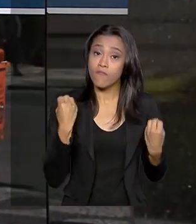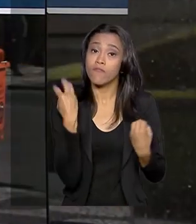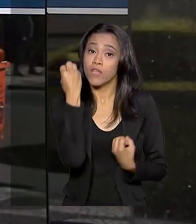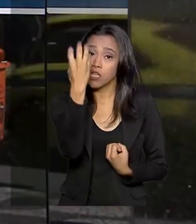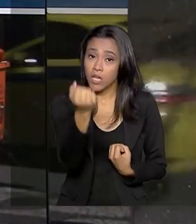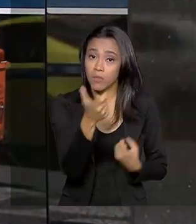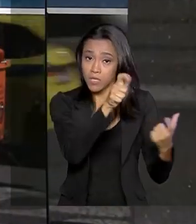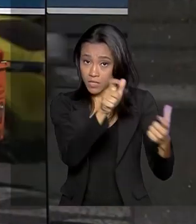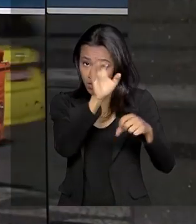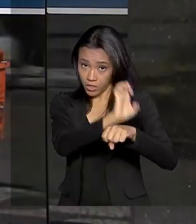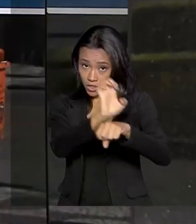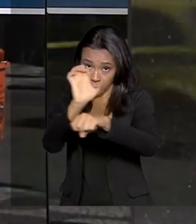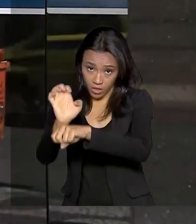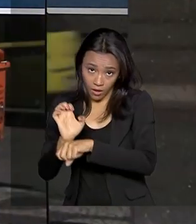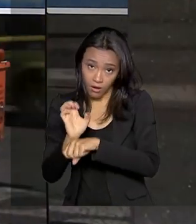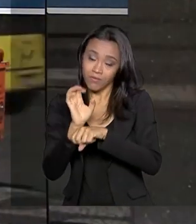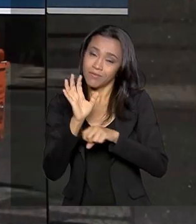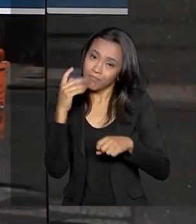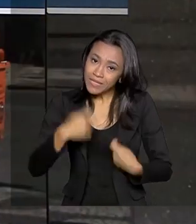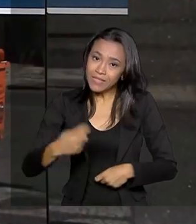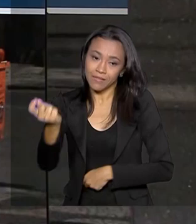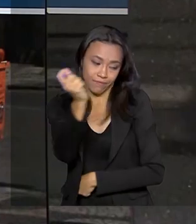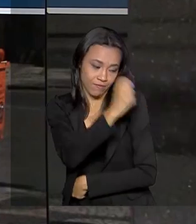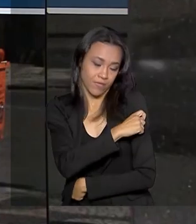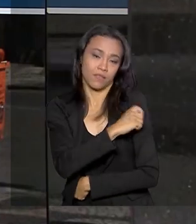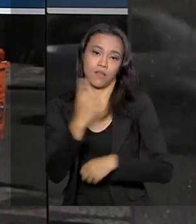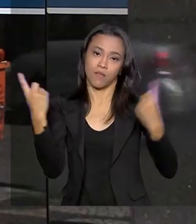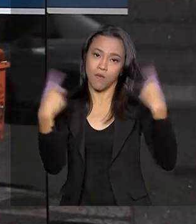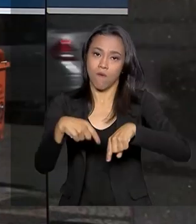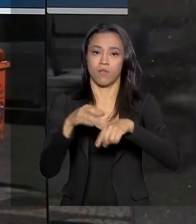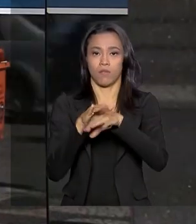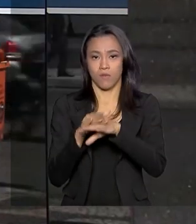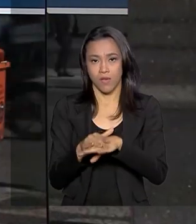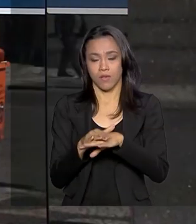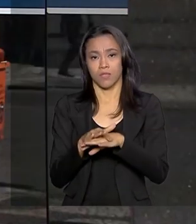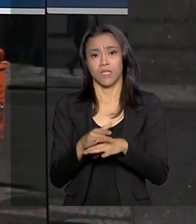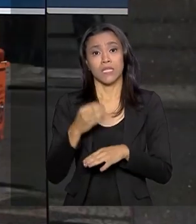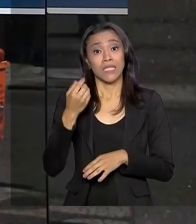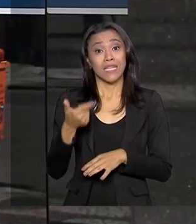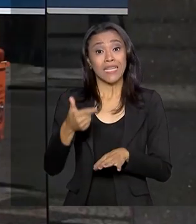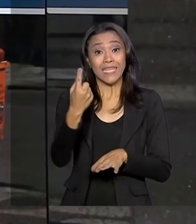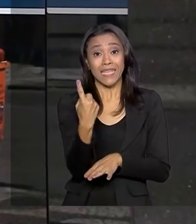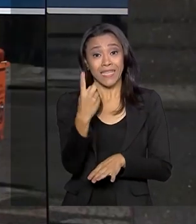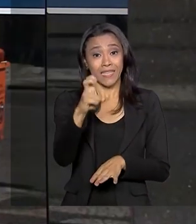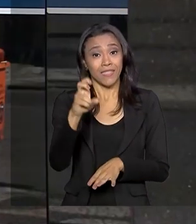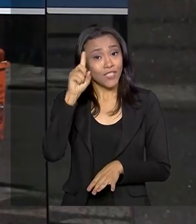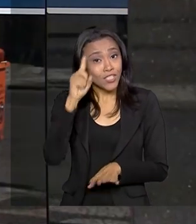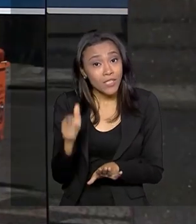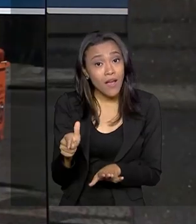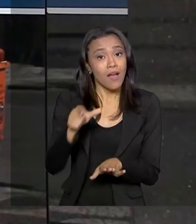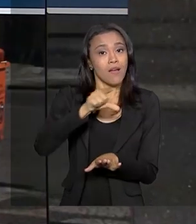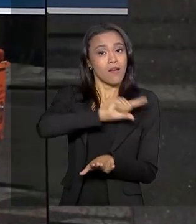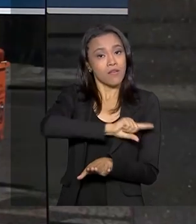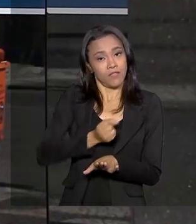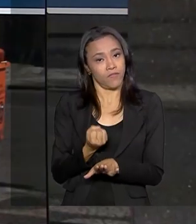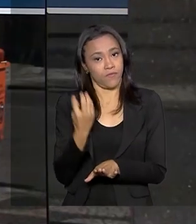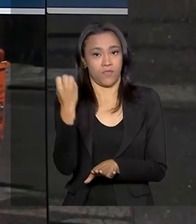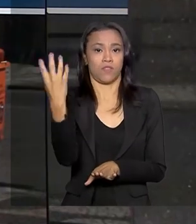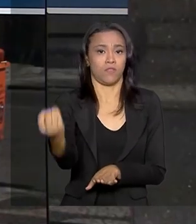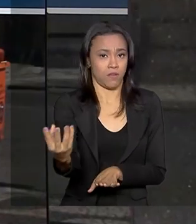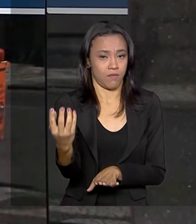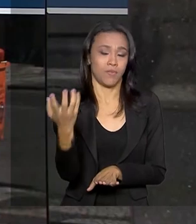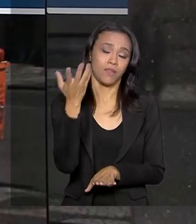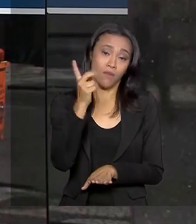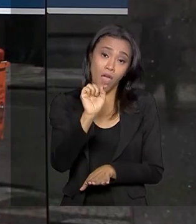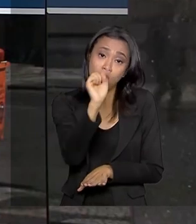sejam vacinadas contra a doença. A vacina deve ser aplicada até 15 dias antes da viagem. Nesse caso,